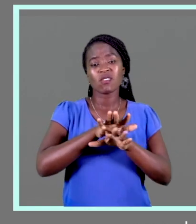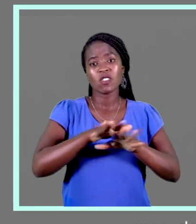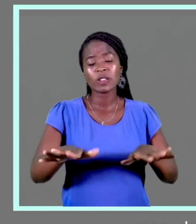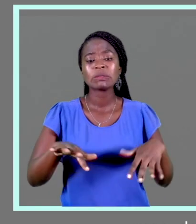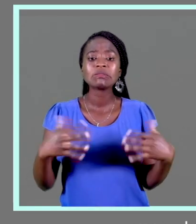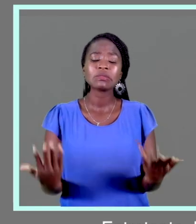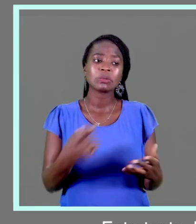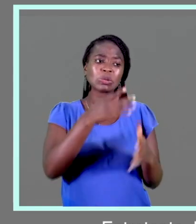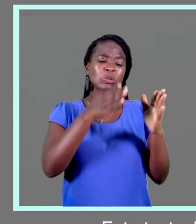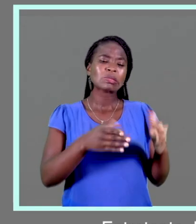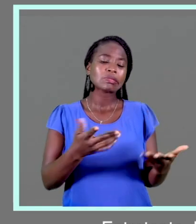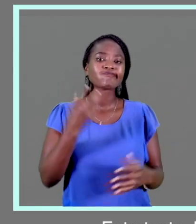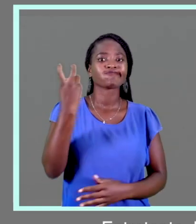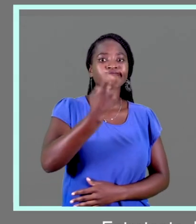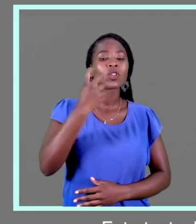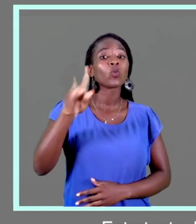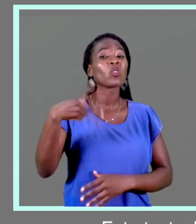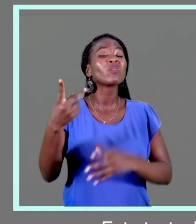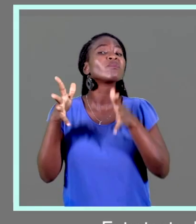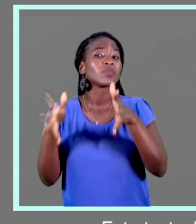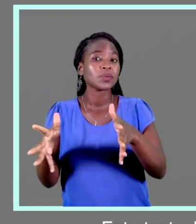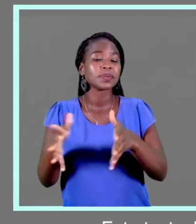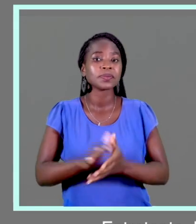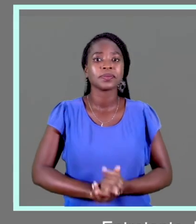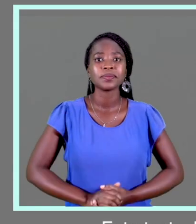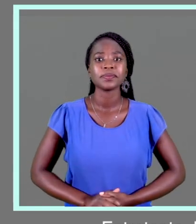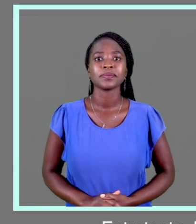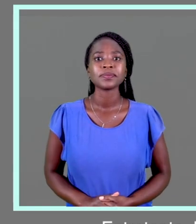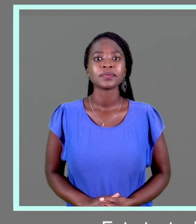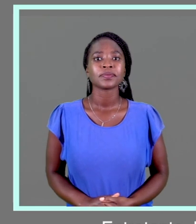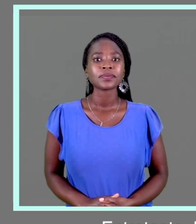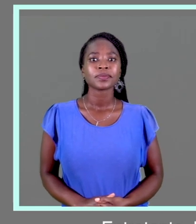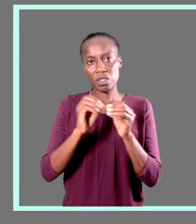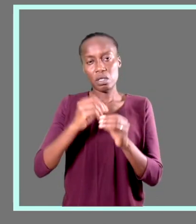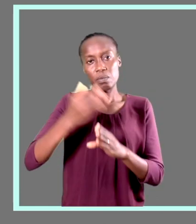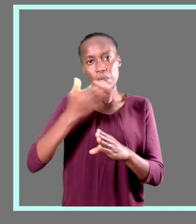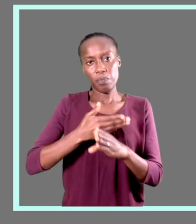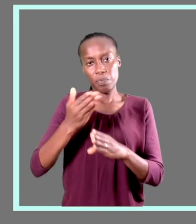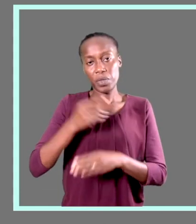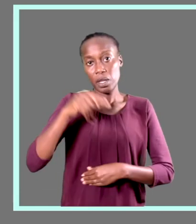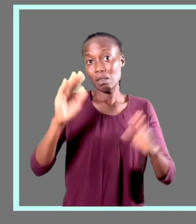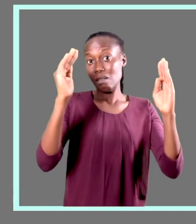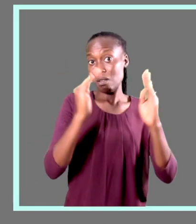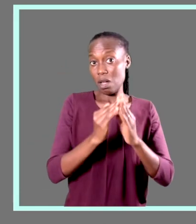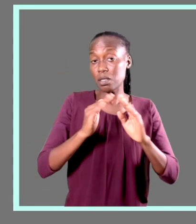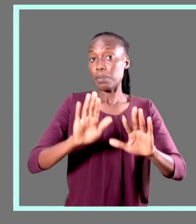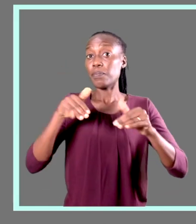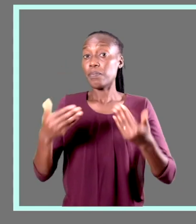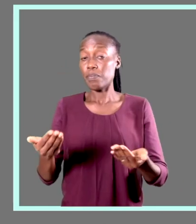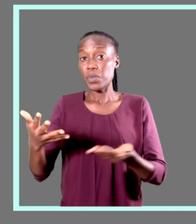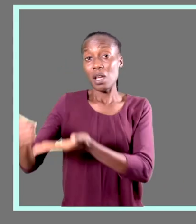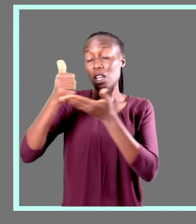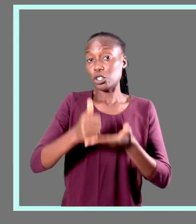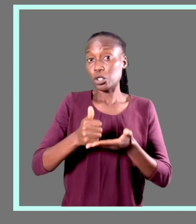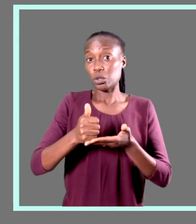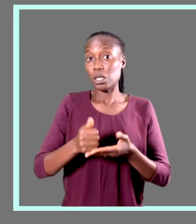interrompidas, entretanto, Leonor encontrou uma alternativa. Sim, continuo a fazer terapia, mas aqui